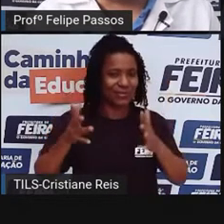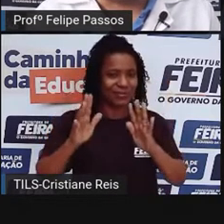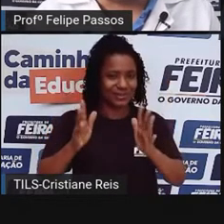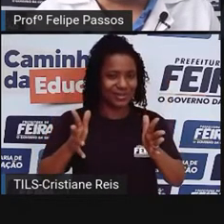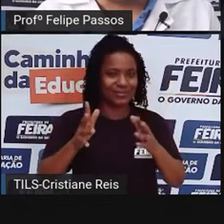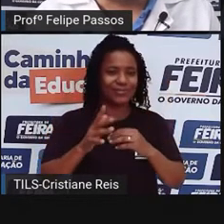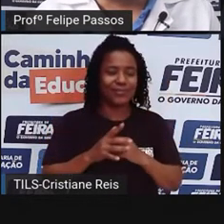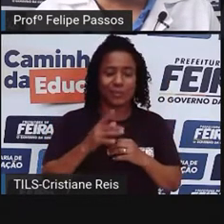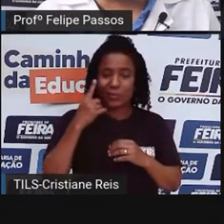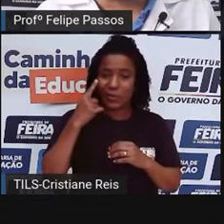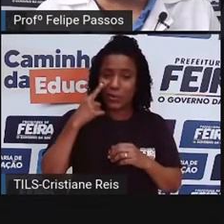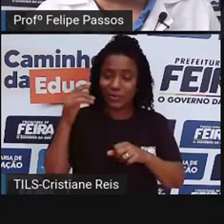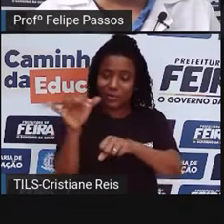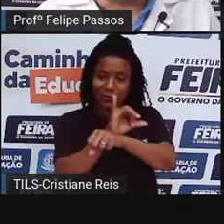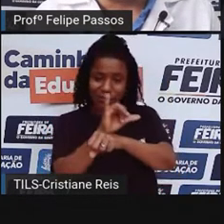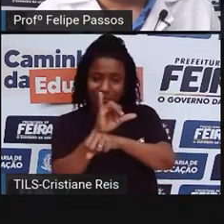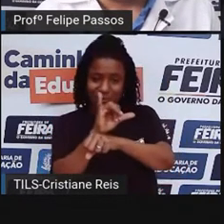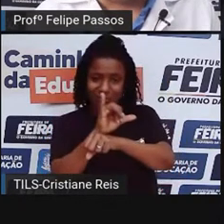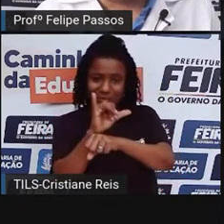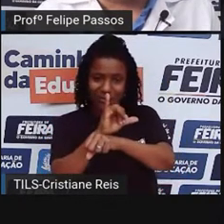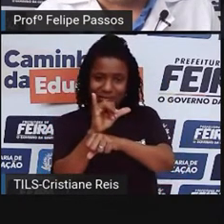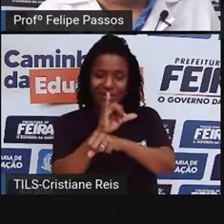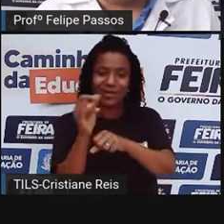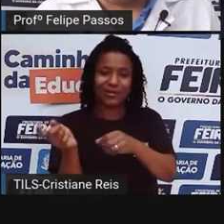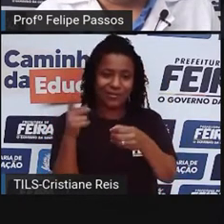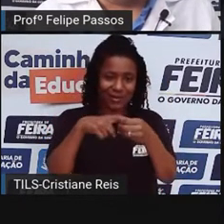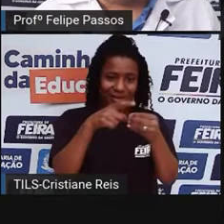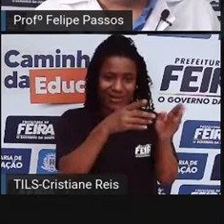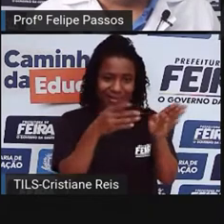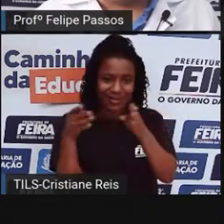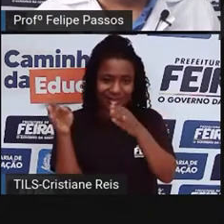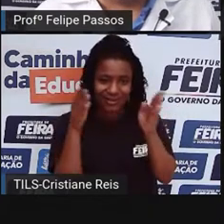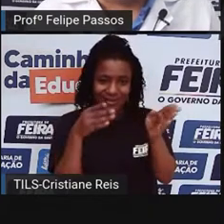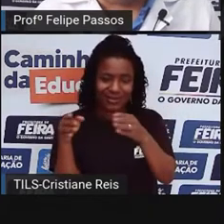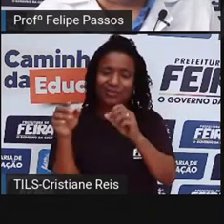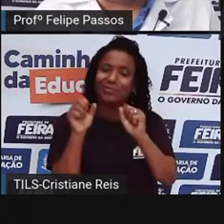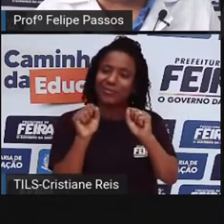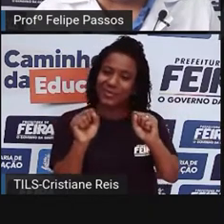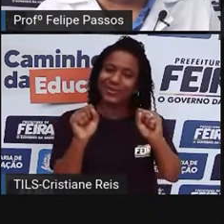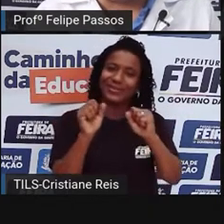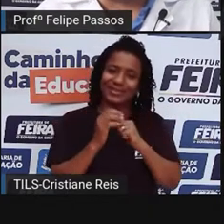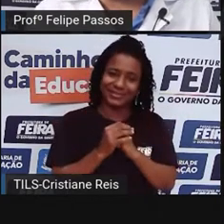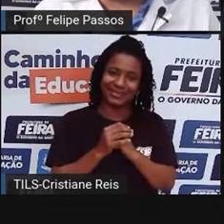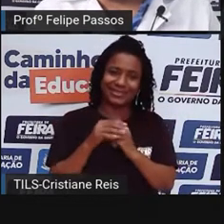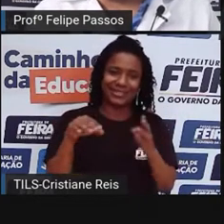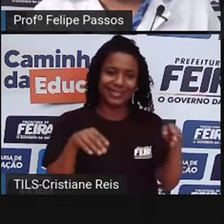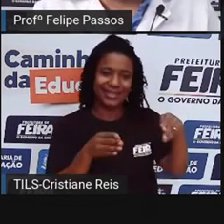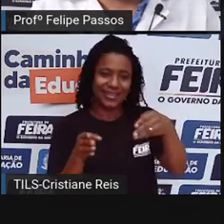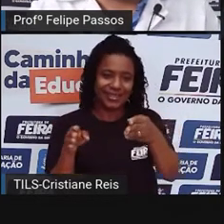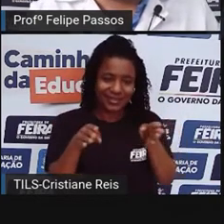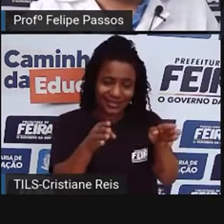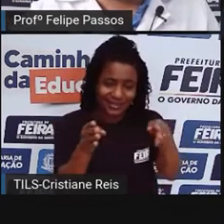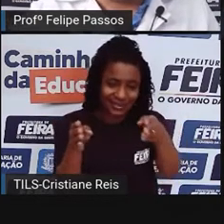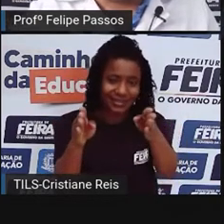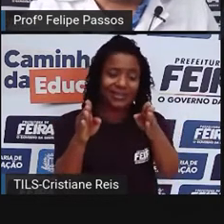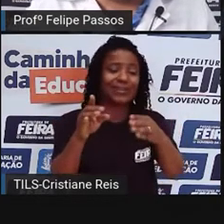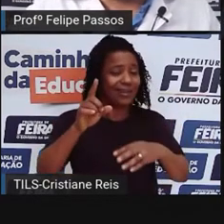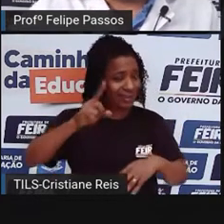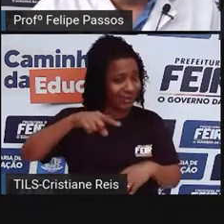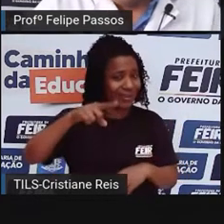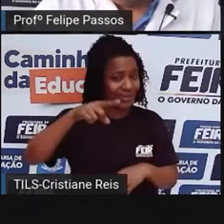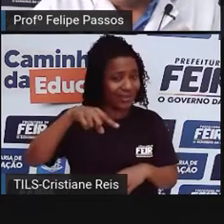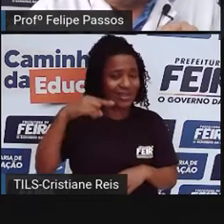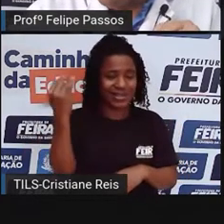você quiser dar uma olhada lá no YouTube, tem essa aula. A estrada, ela é uma ferramenta, porque o ser humano alterou aquele